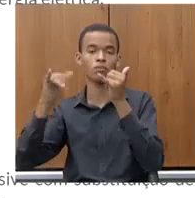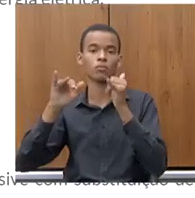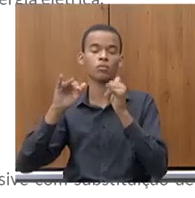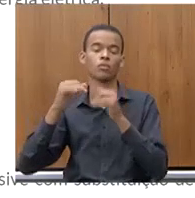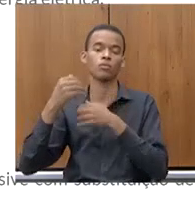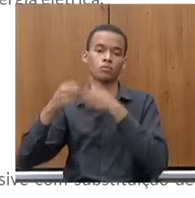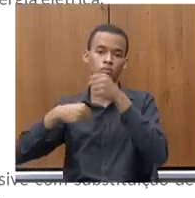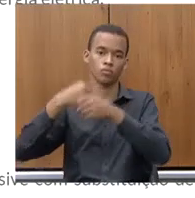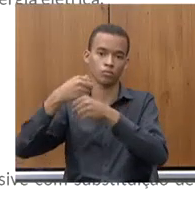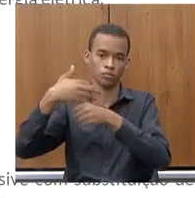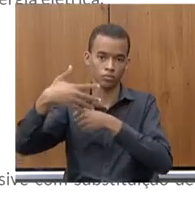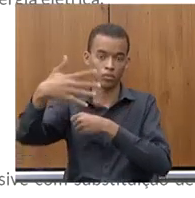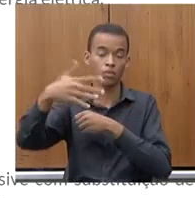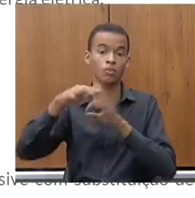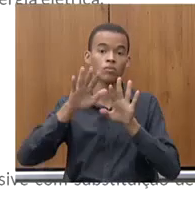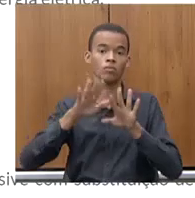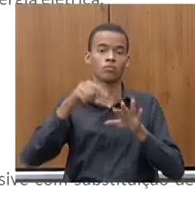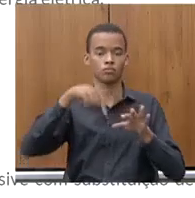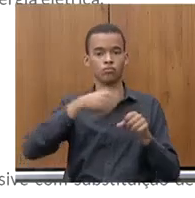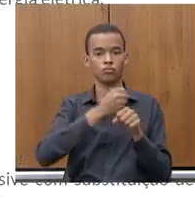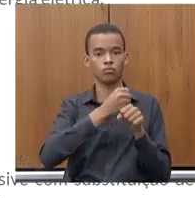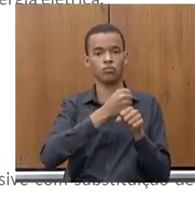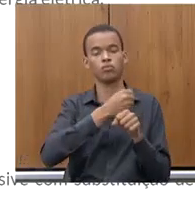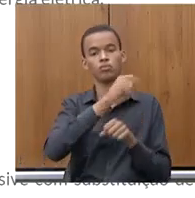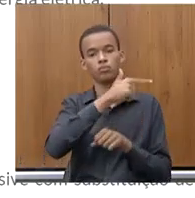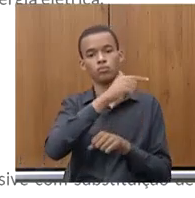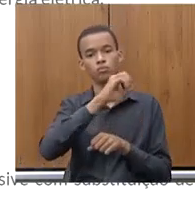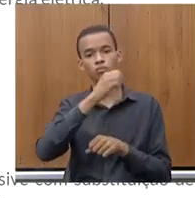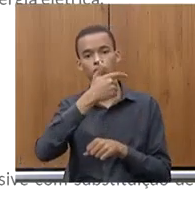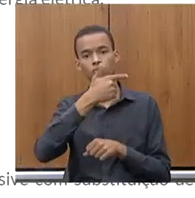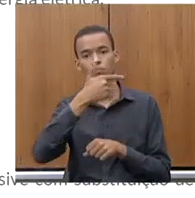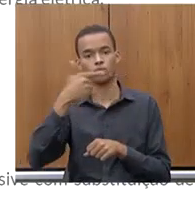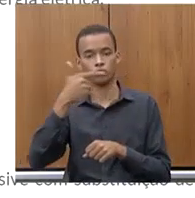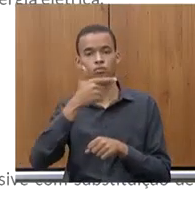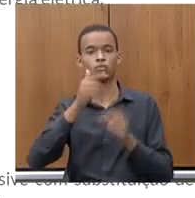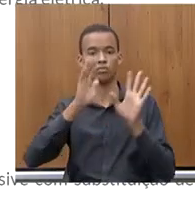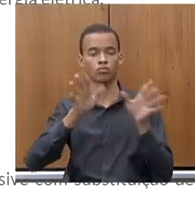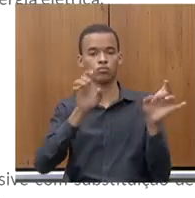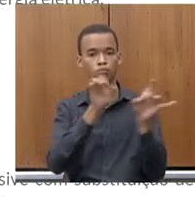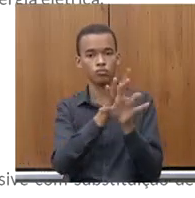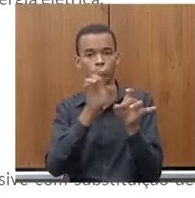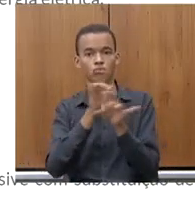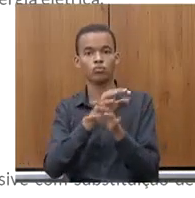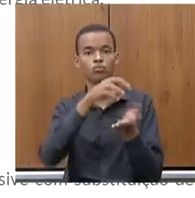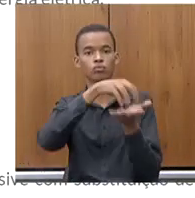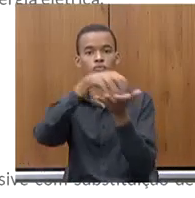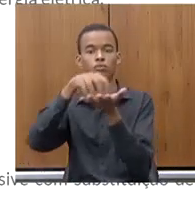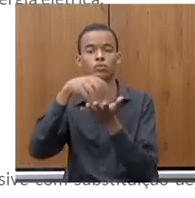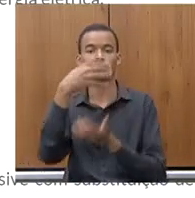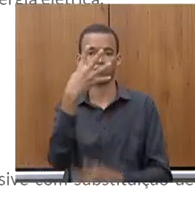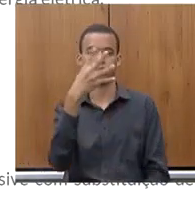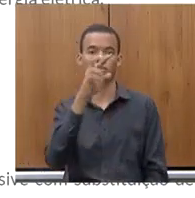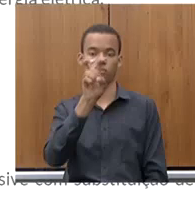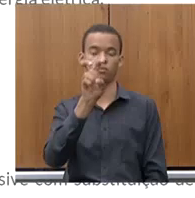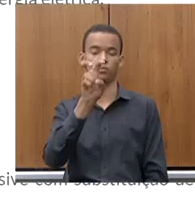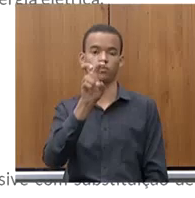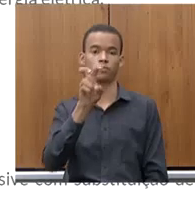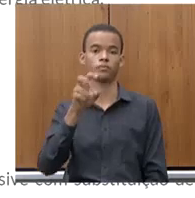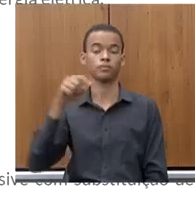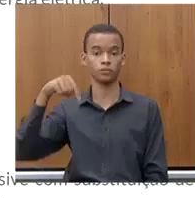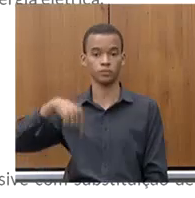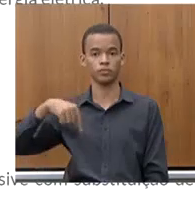45. Lembrando, gente, que em 70 anos, a CEMIG construiu